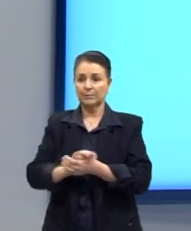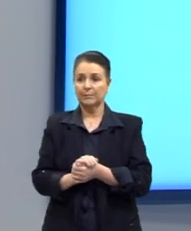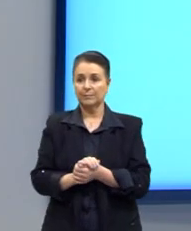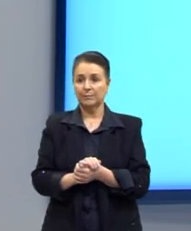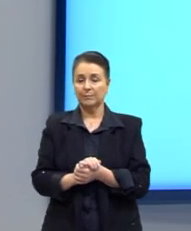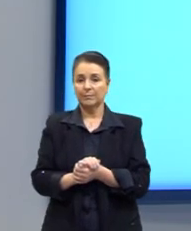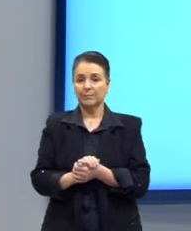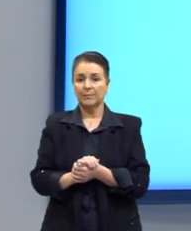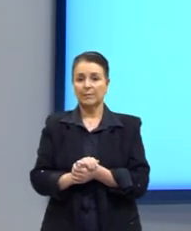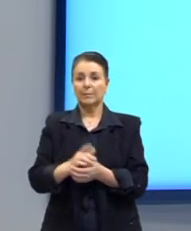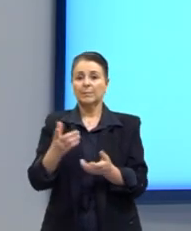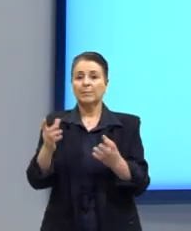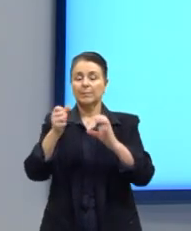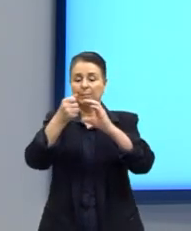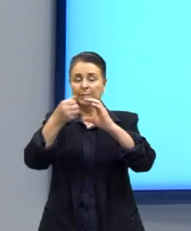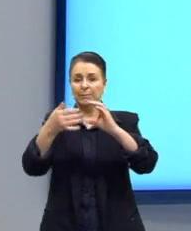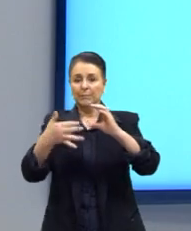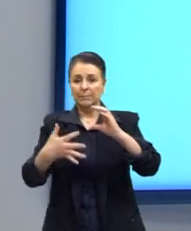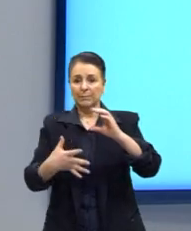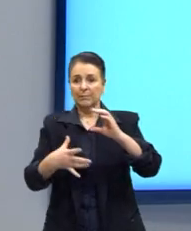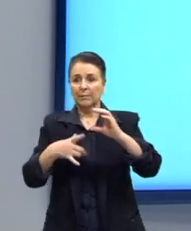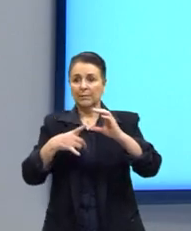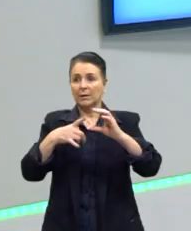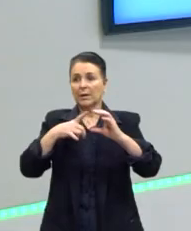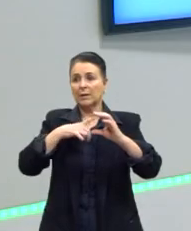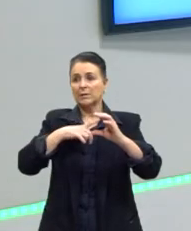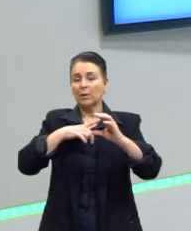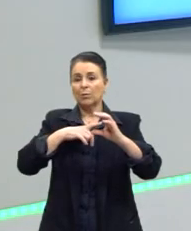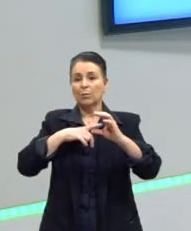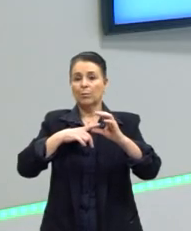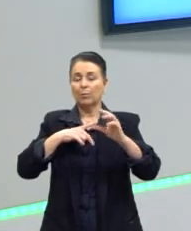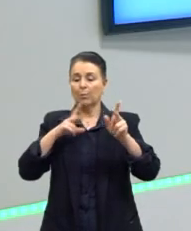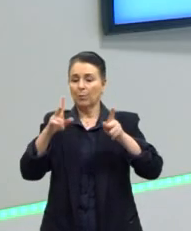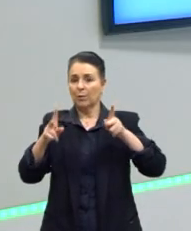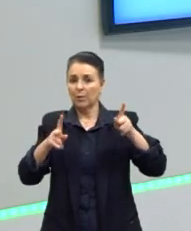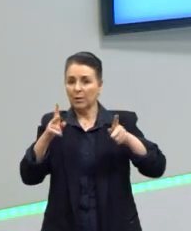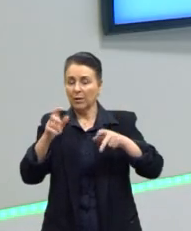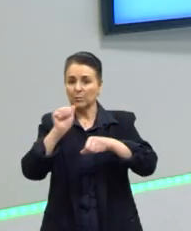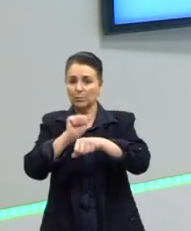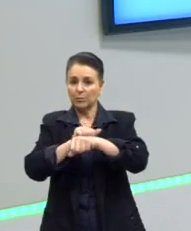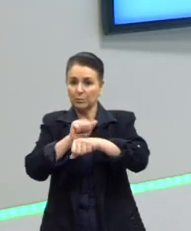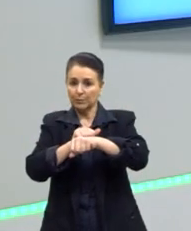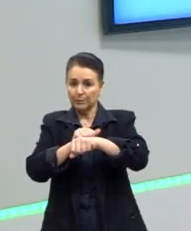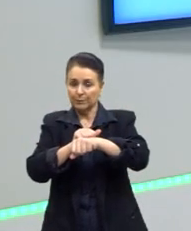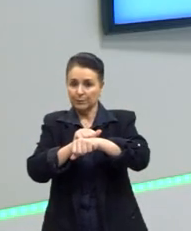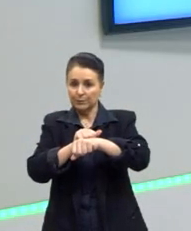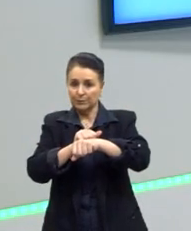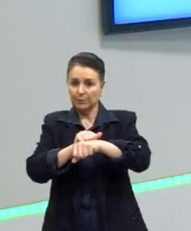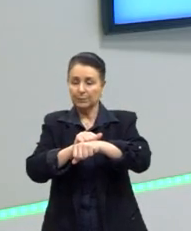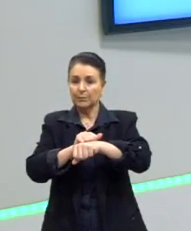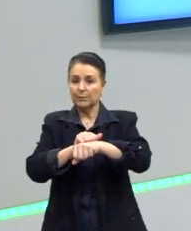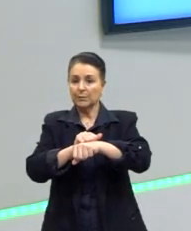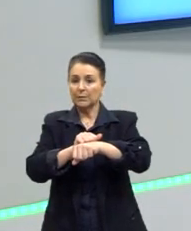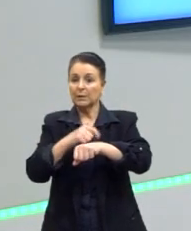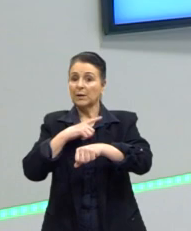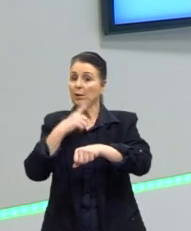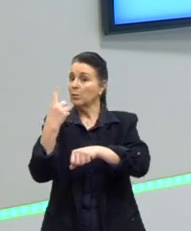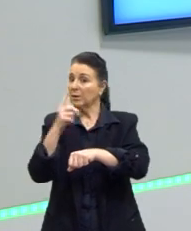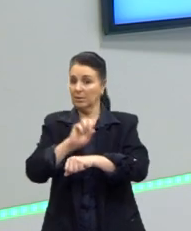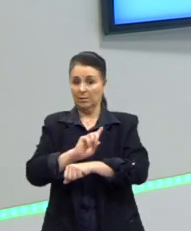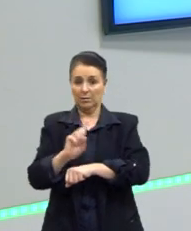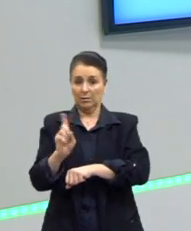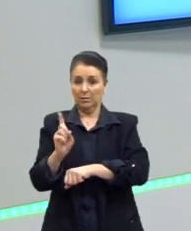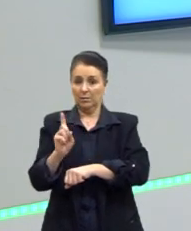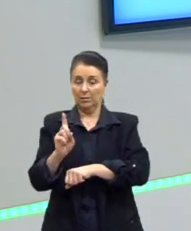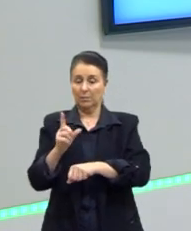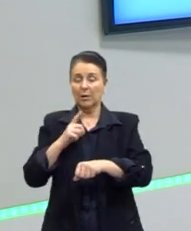As características, elas são polares, elas são sólidas, com exceção da metanamida. Elas fazem